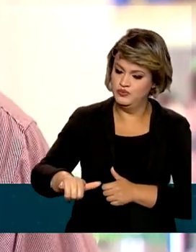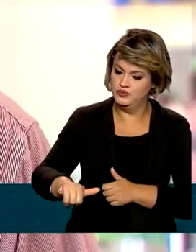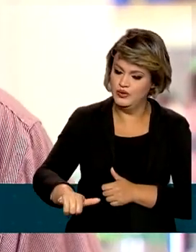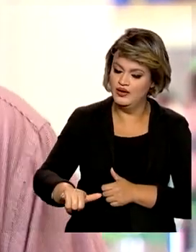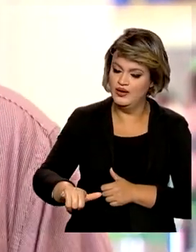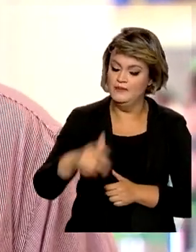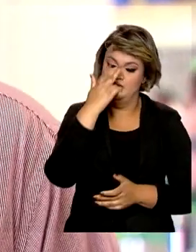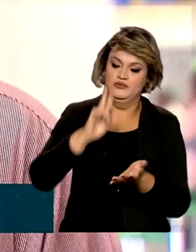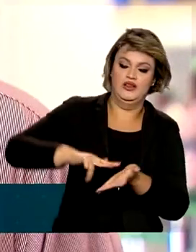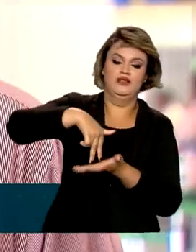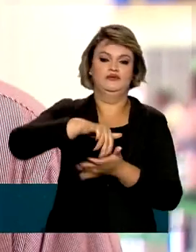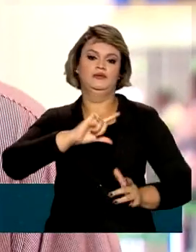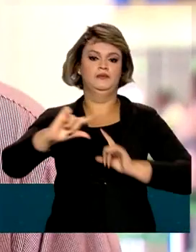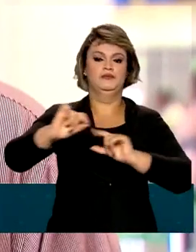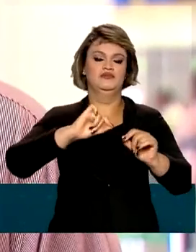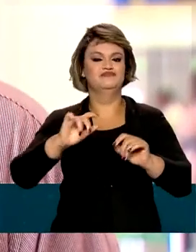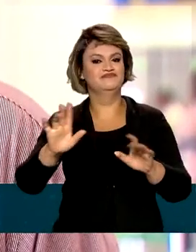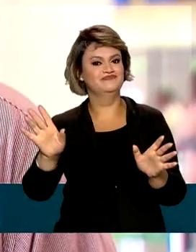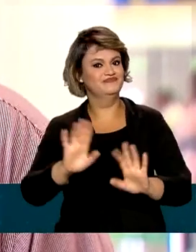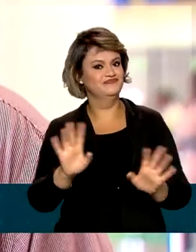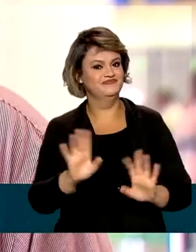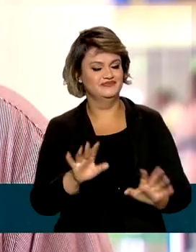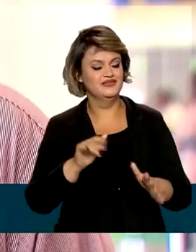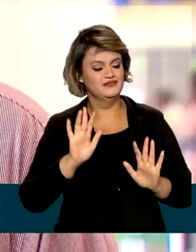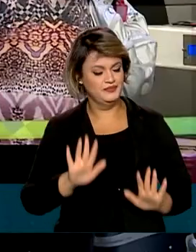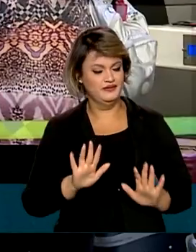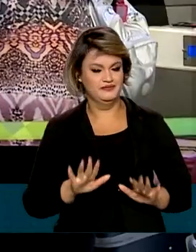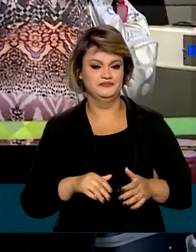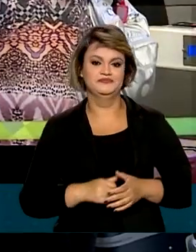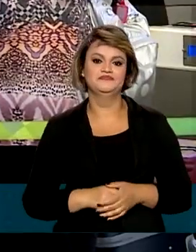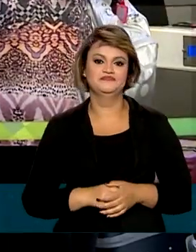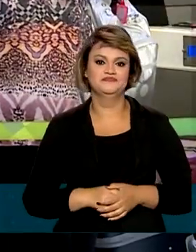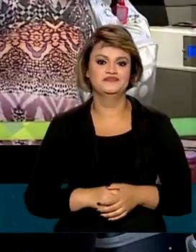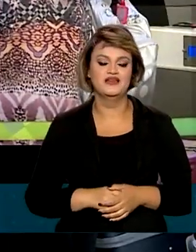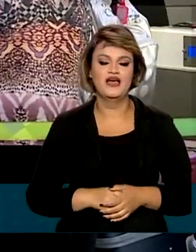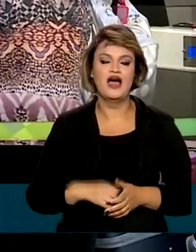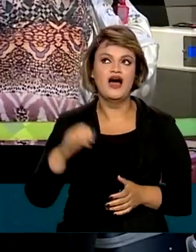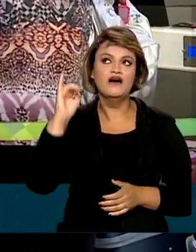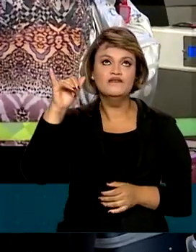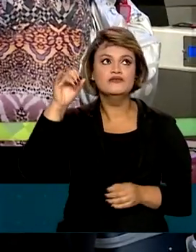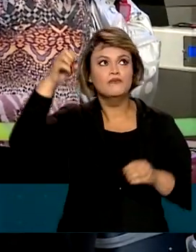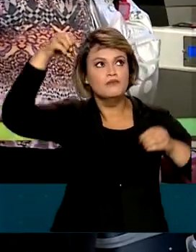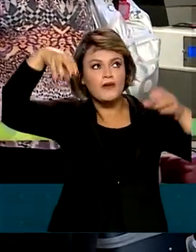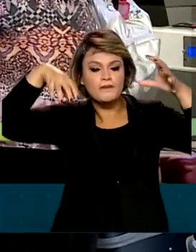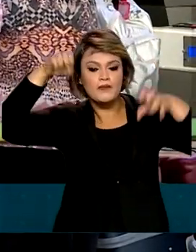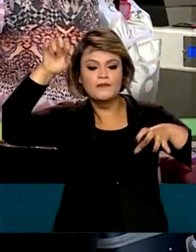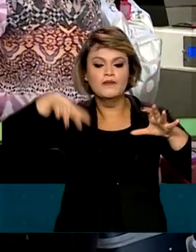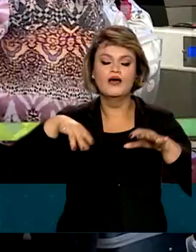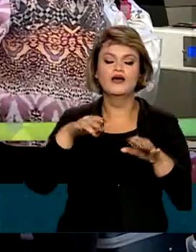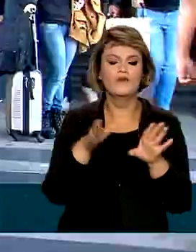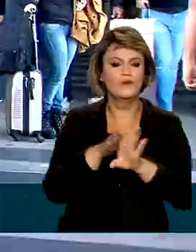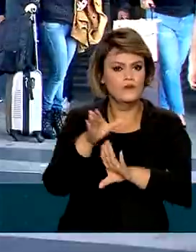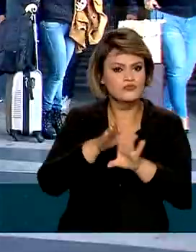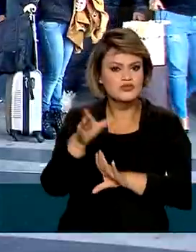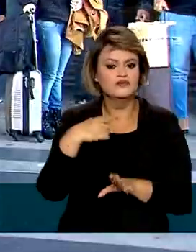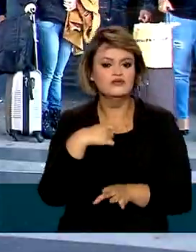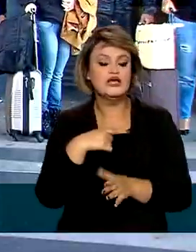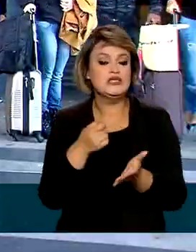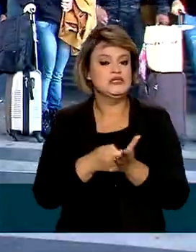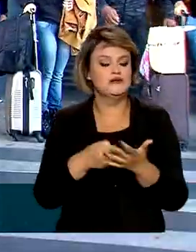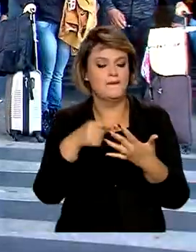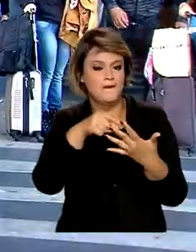taxiar, já está todo mundo levantando, tentando sair da aeronave. Os avisos sonoros, com a divulgação de recomendações e